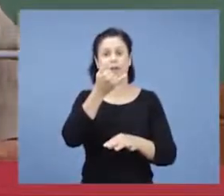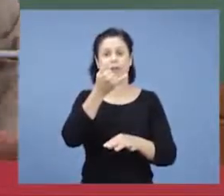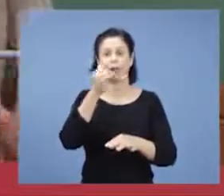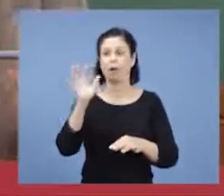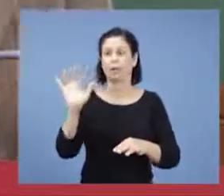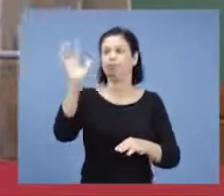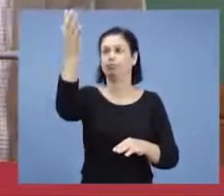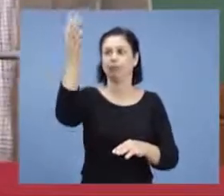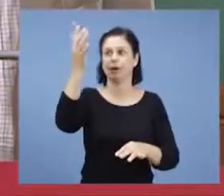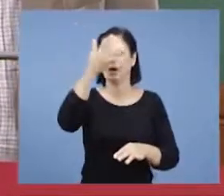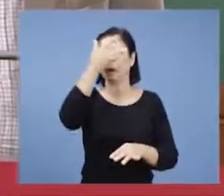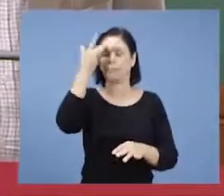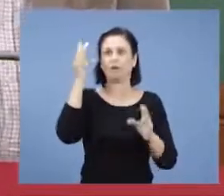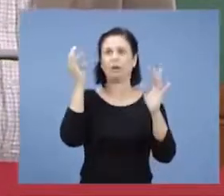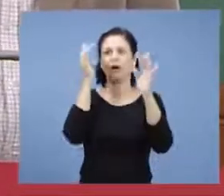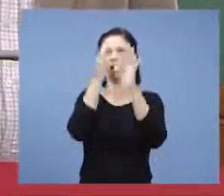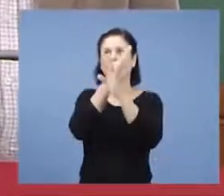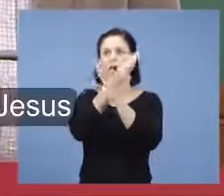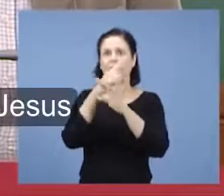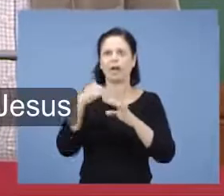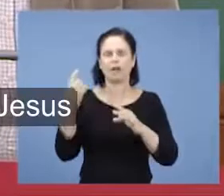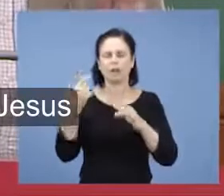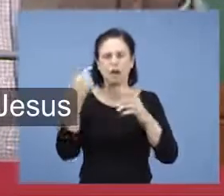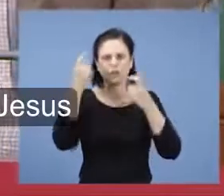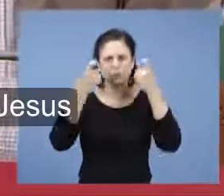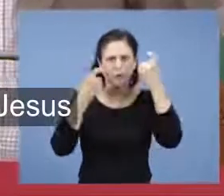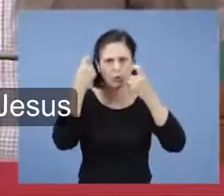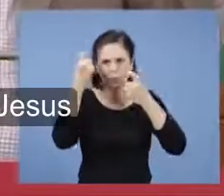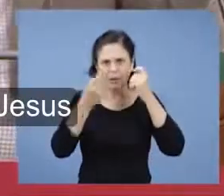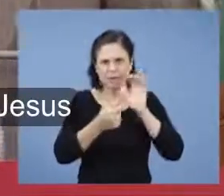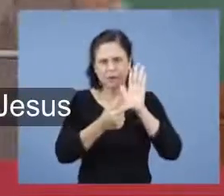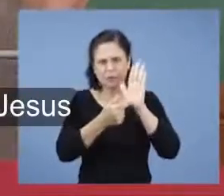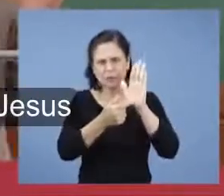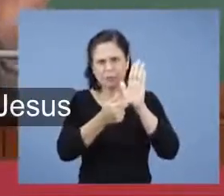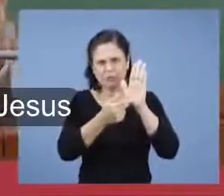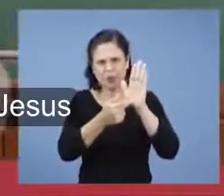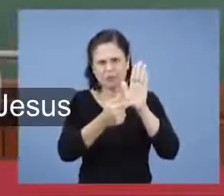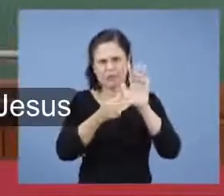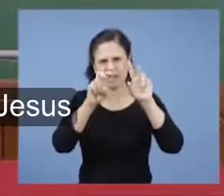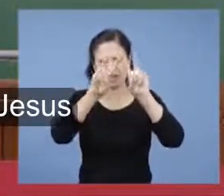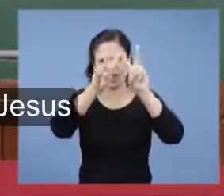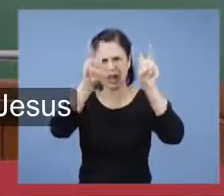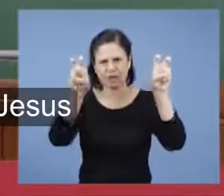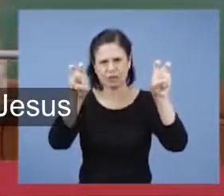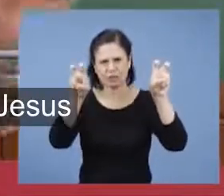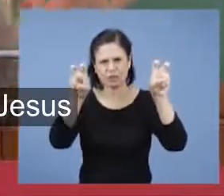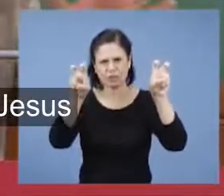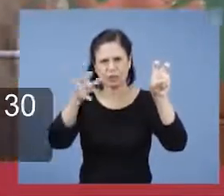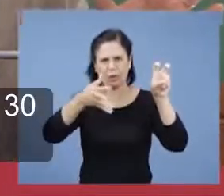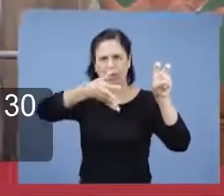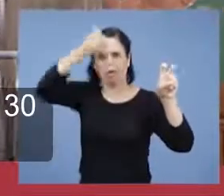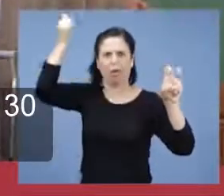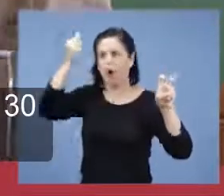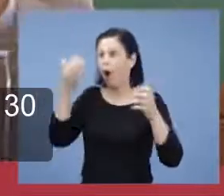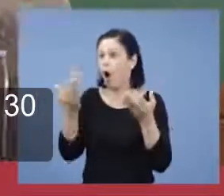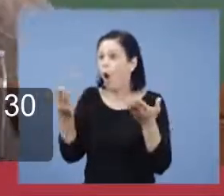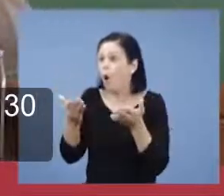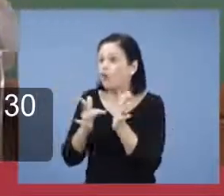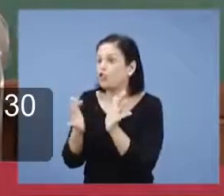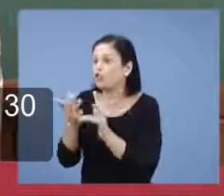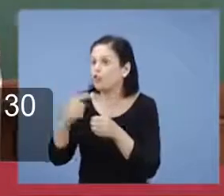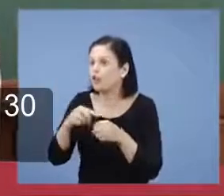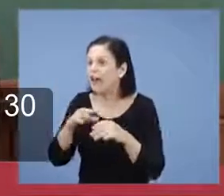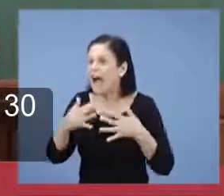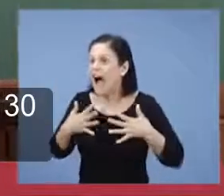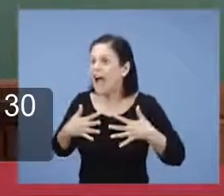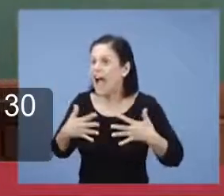acontecem. E não estamos também preocupados em trazer assuntos para precipitar. Jesus vem hoje. Jesus diz,